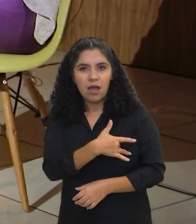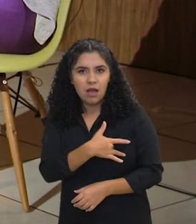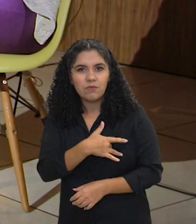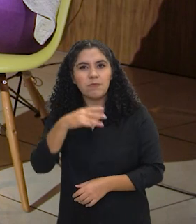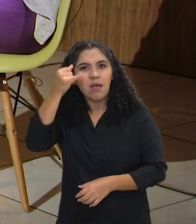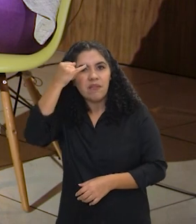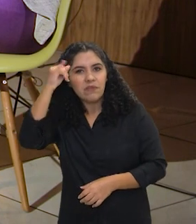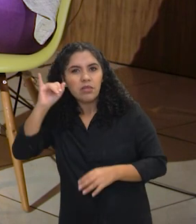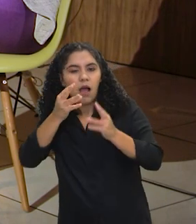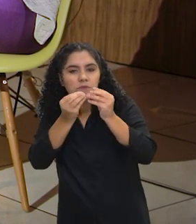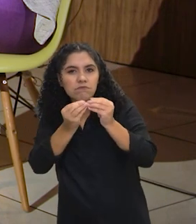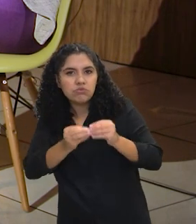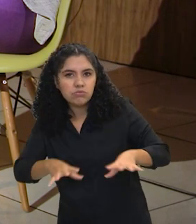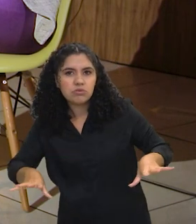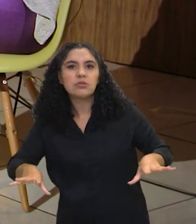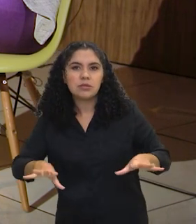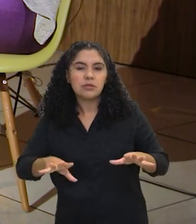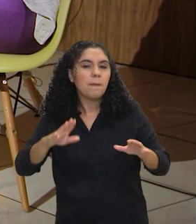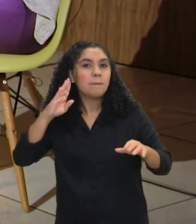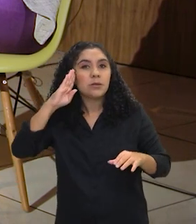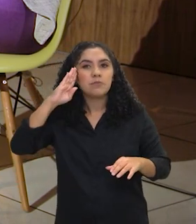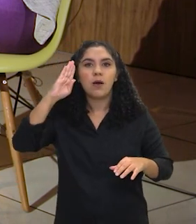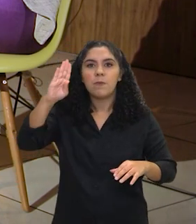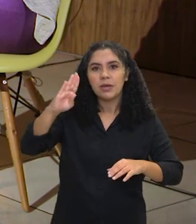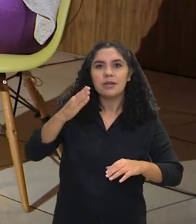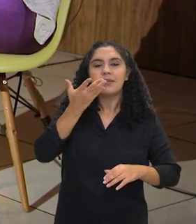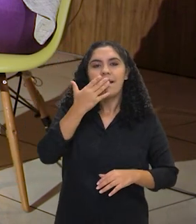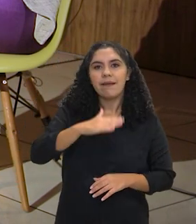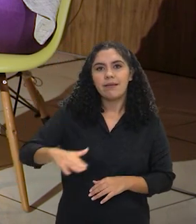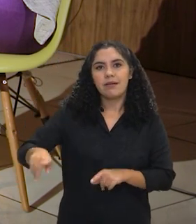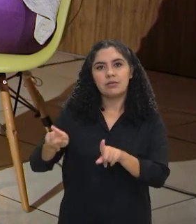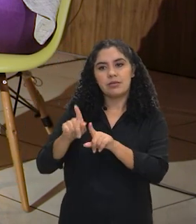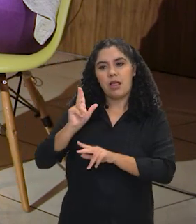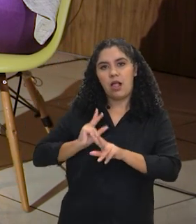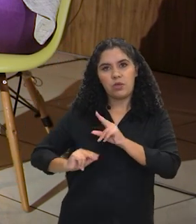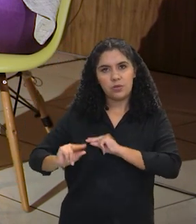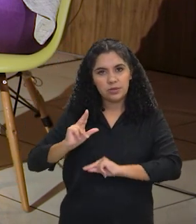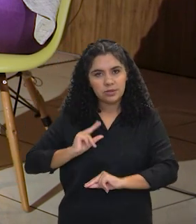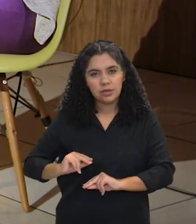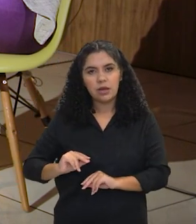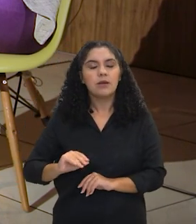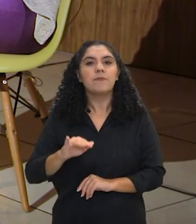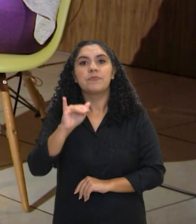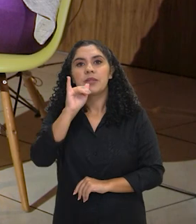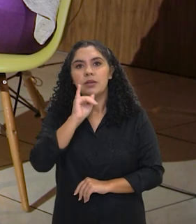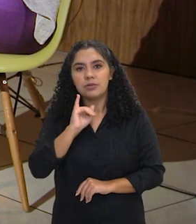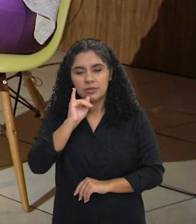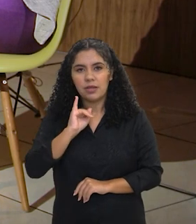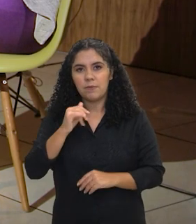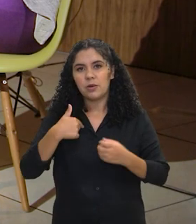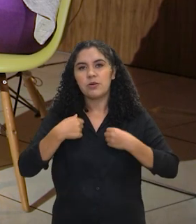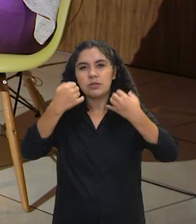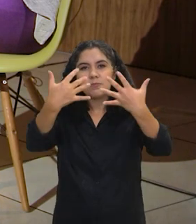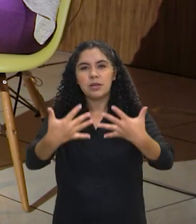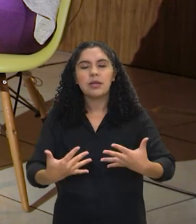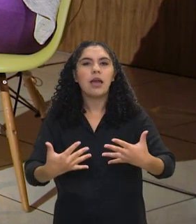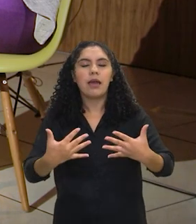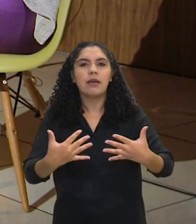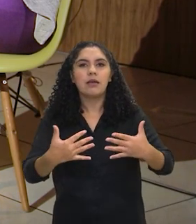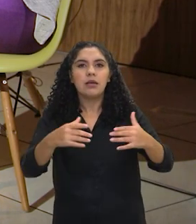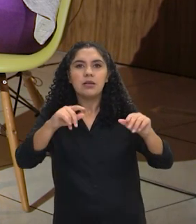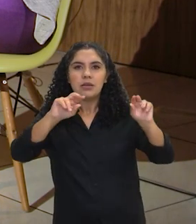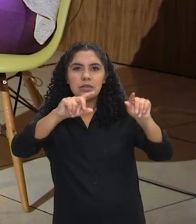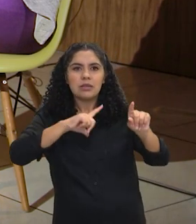já está assistindo acontecerem sobre crianças e adolescentes. Então, você tem, como eu citei no bloco passado, índices de